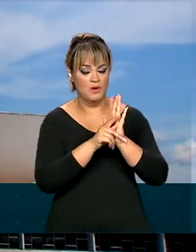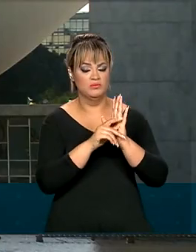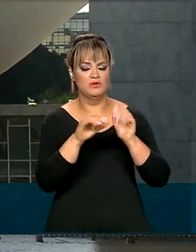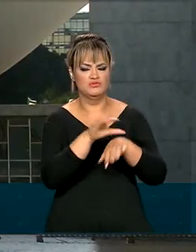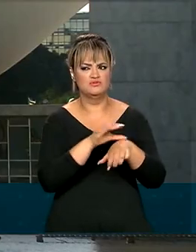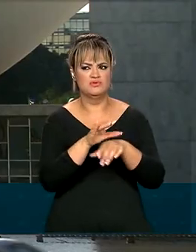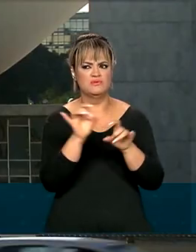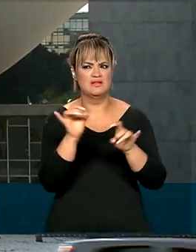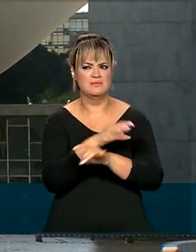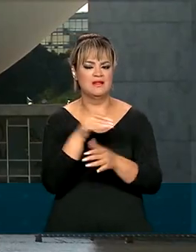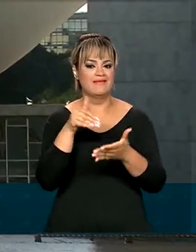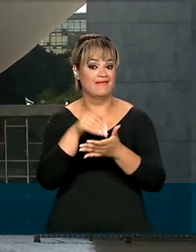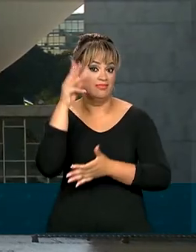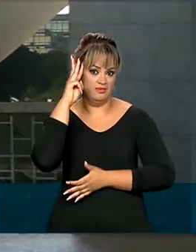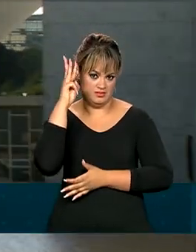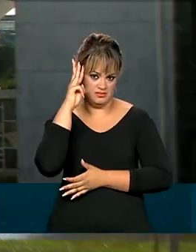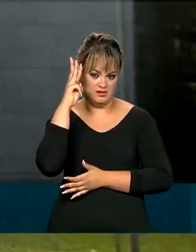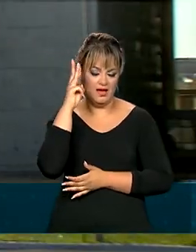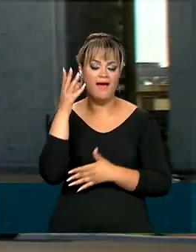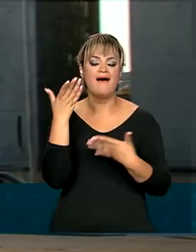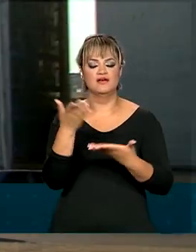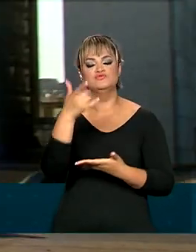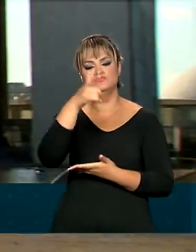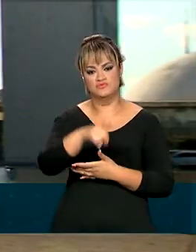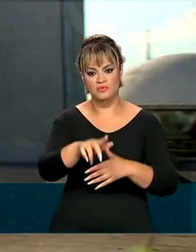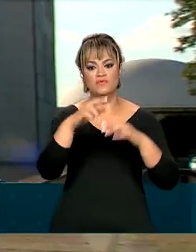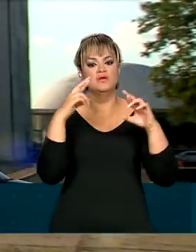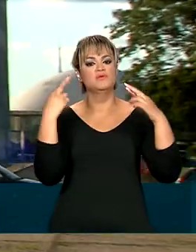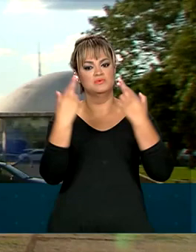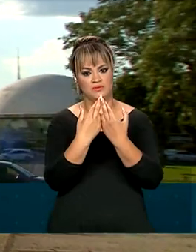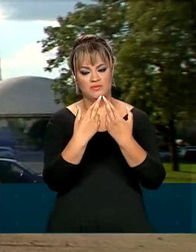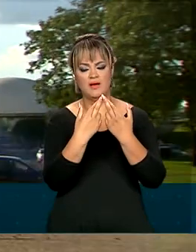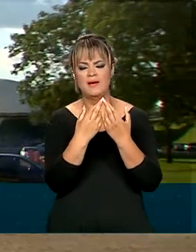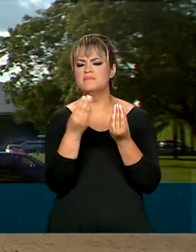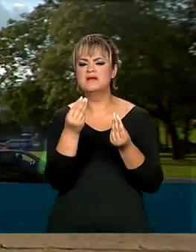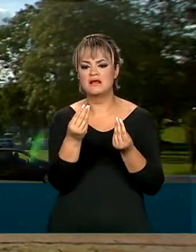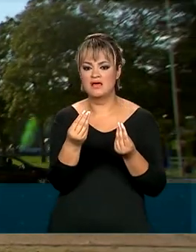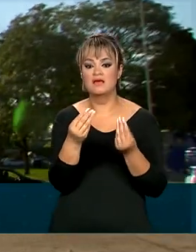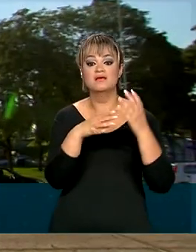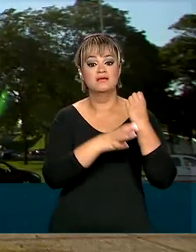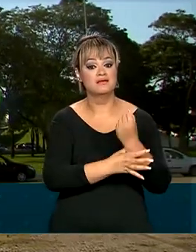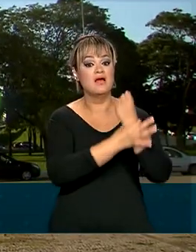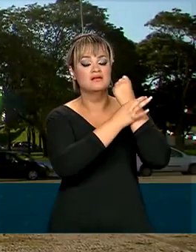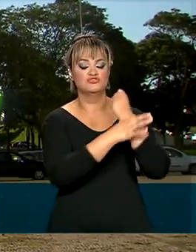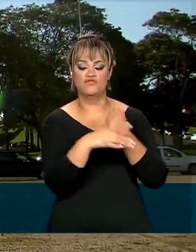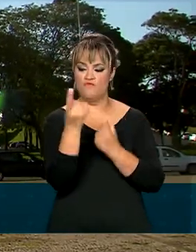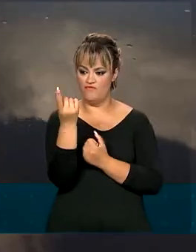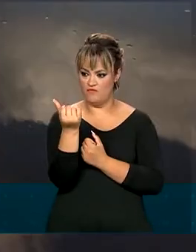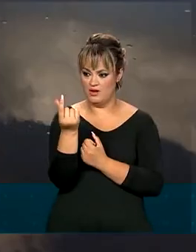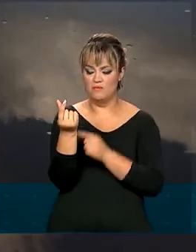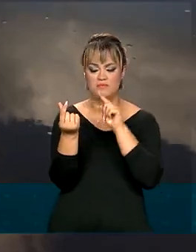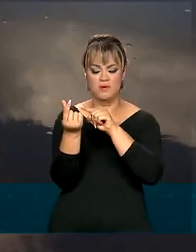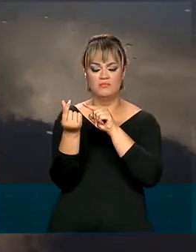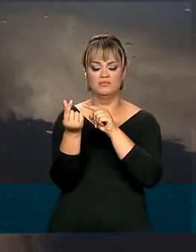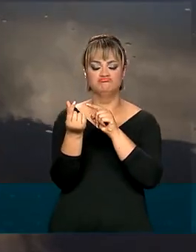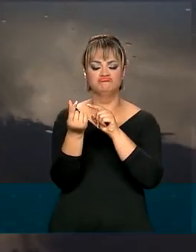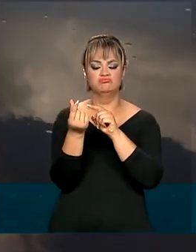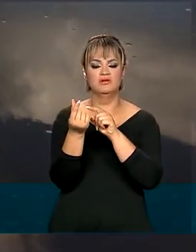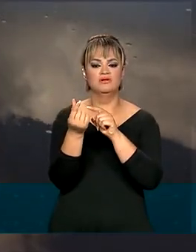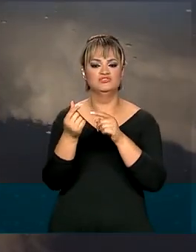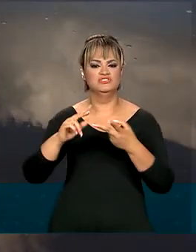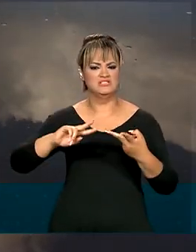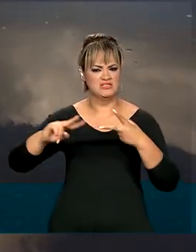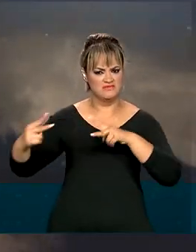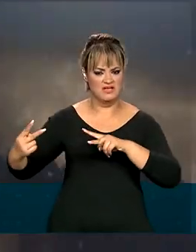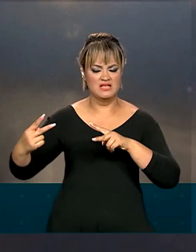até terça que vem, quando vai ocorrer um novo encontro. O objetivo é garantir o valor do programa de transferência de renda